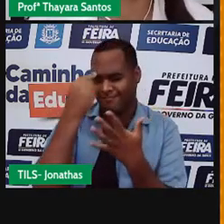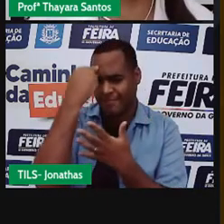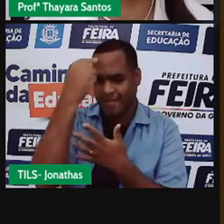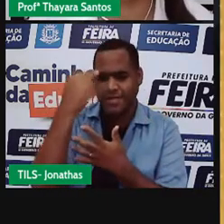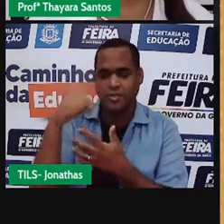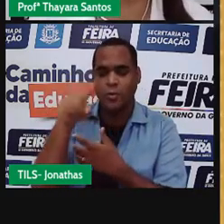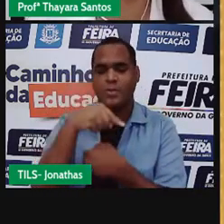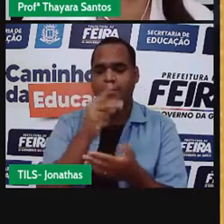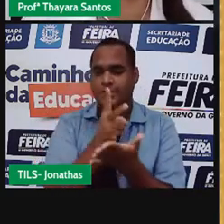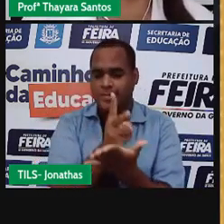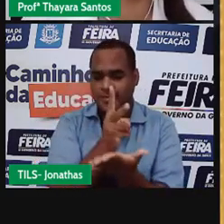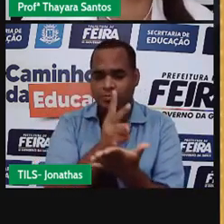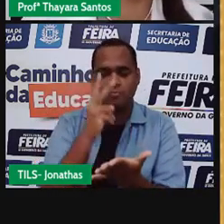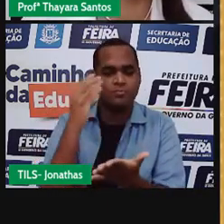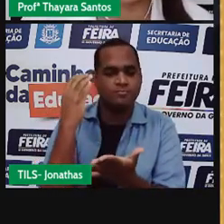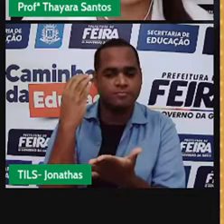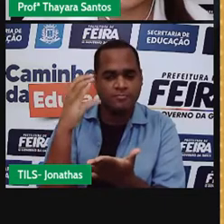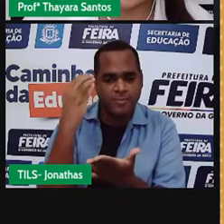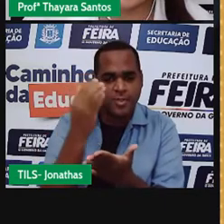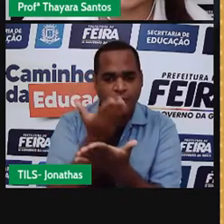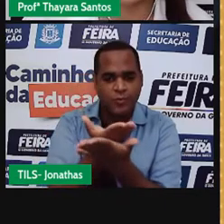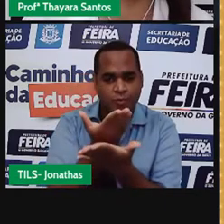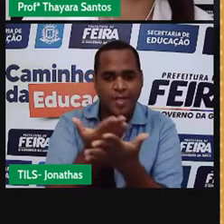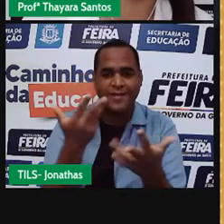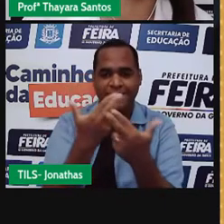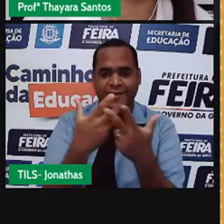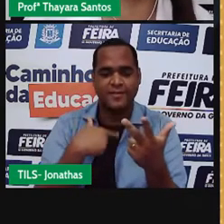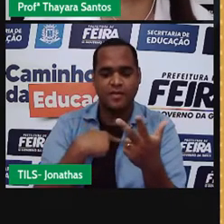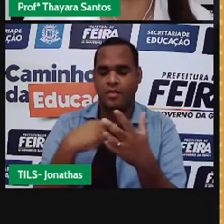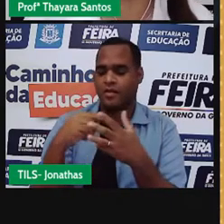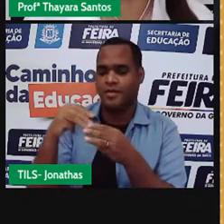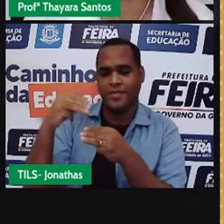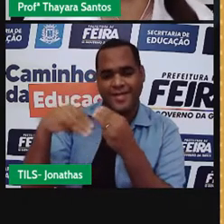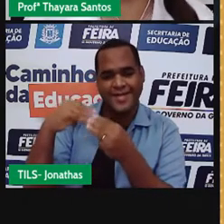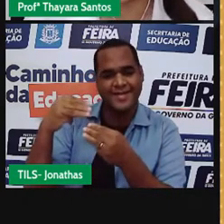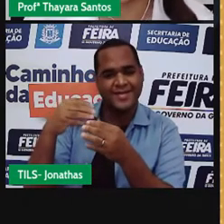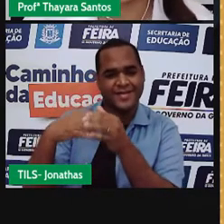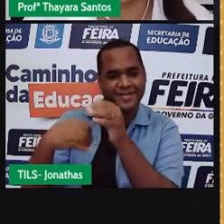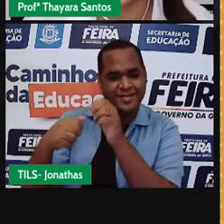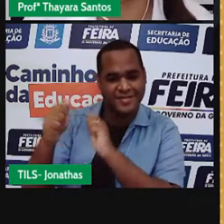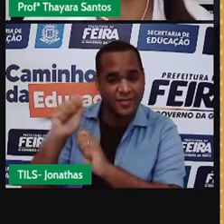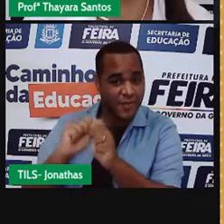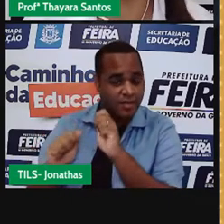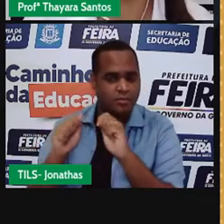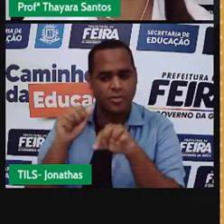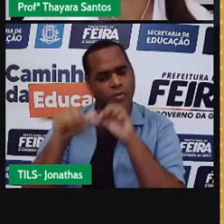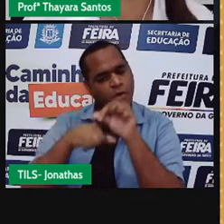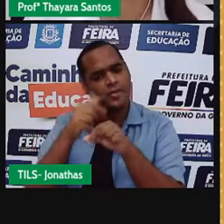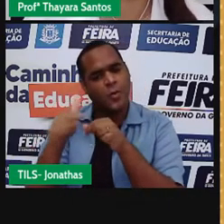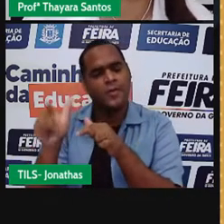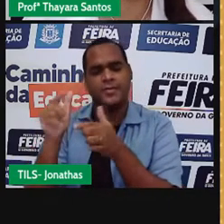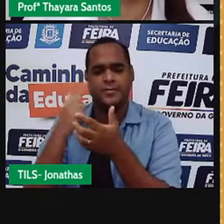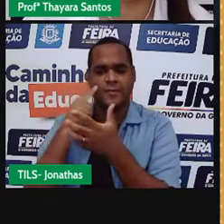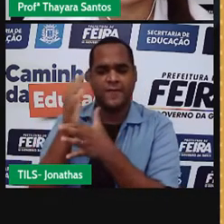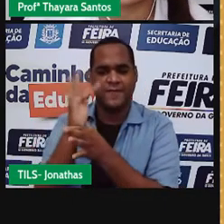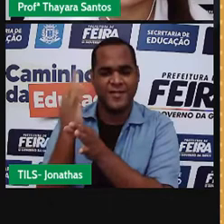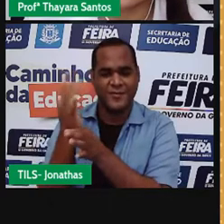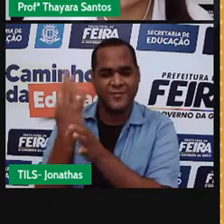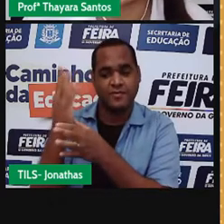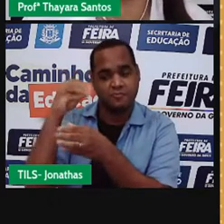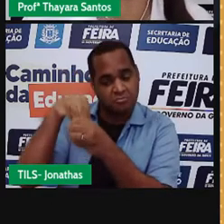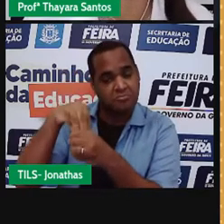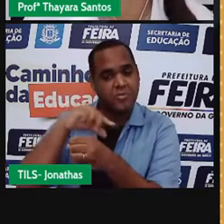estudando sobre os estados da matéria e as mudanças de estado físico da matéria. A gente viu que existem três estados